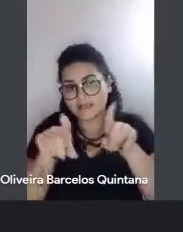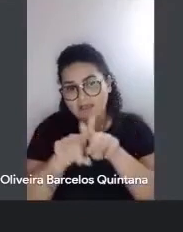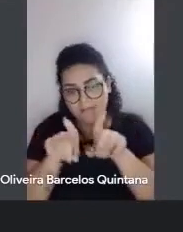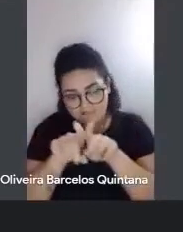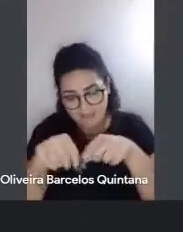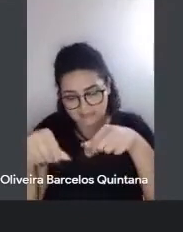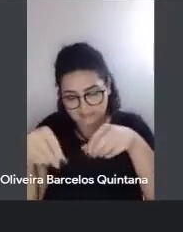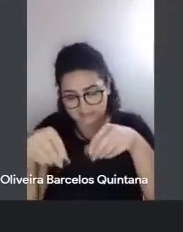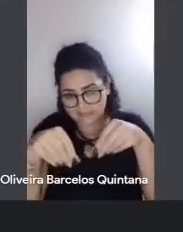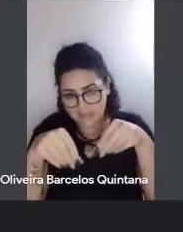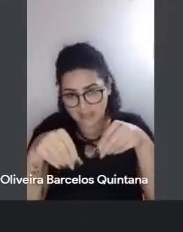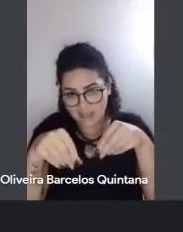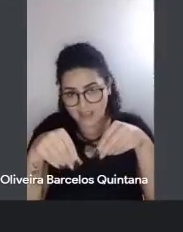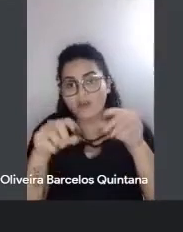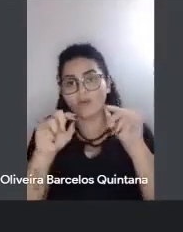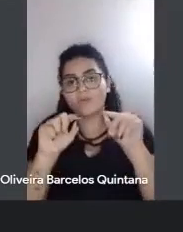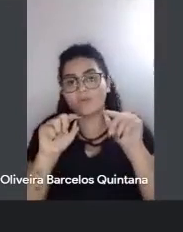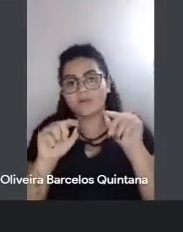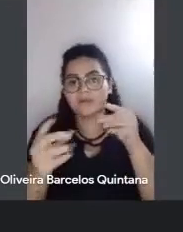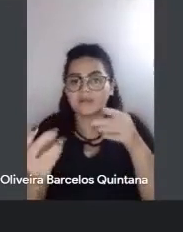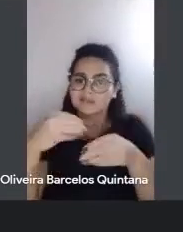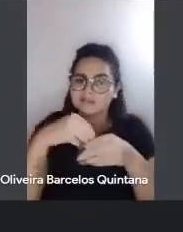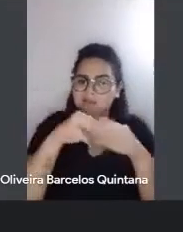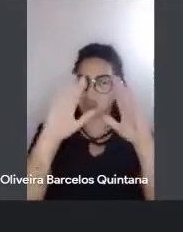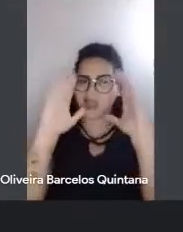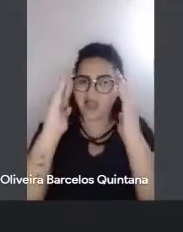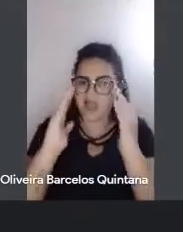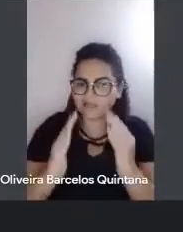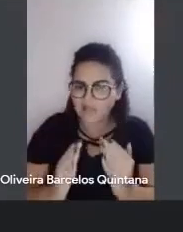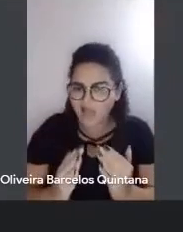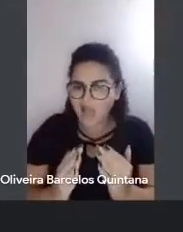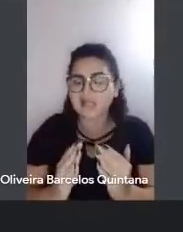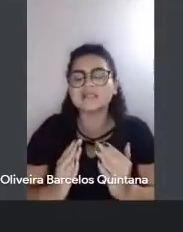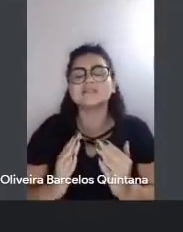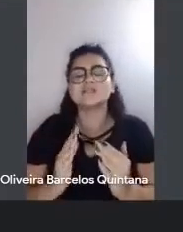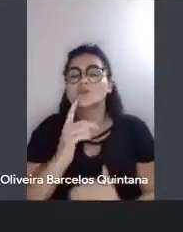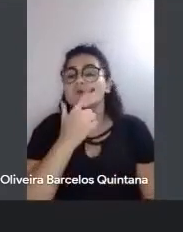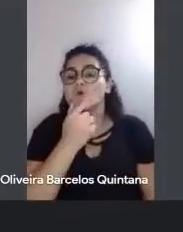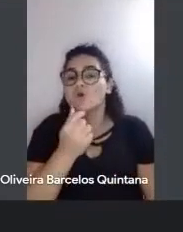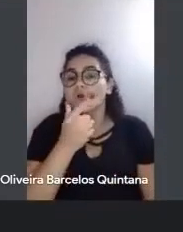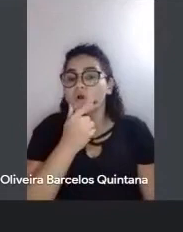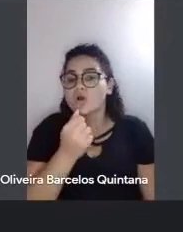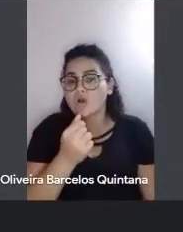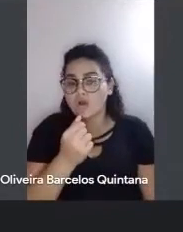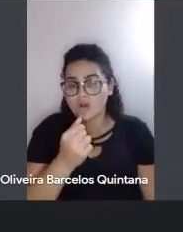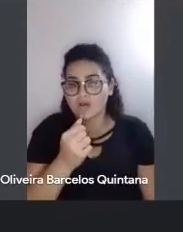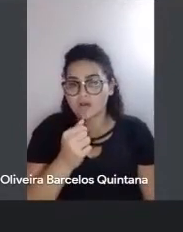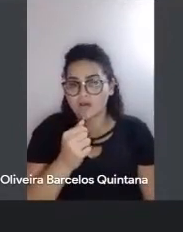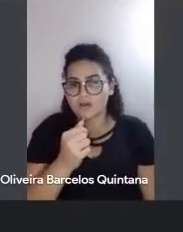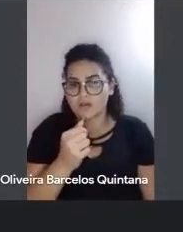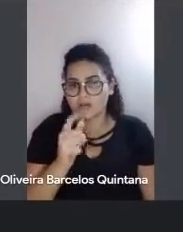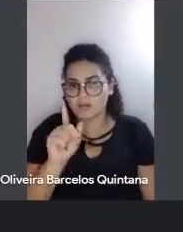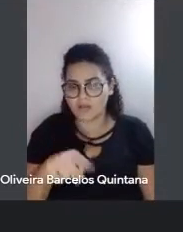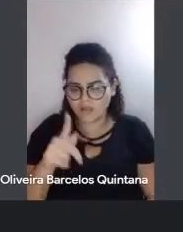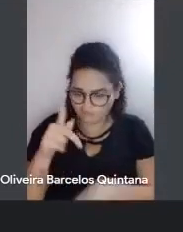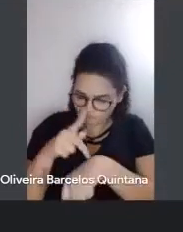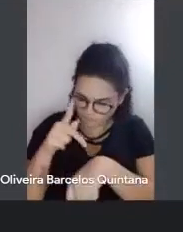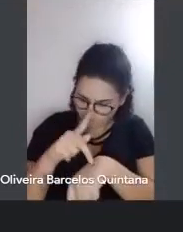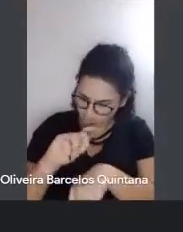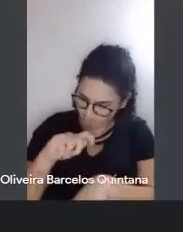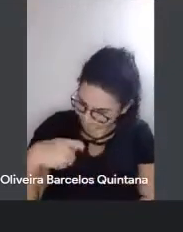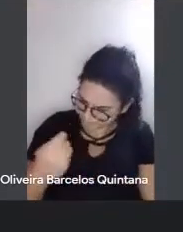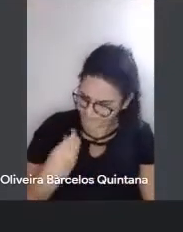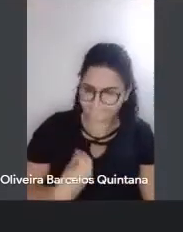para dentro da análise de um homem, quando ele diz que o sertanejo seria a rocha viva da